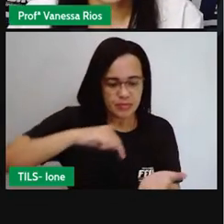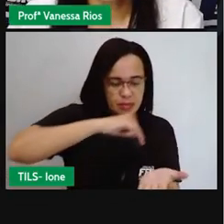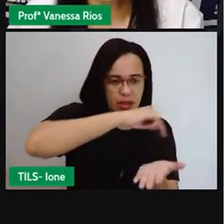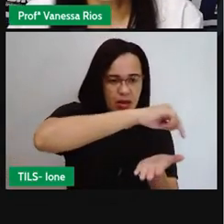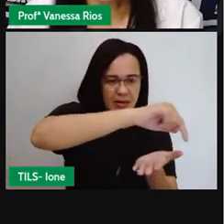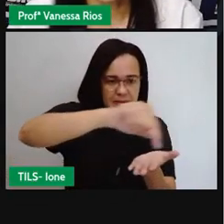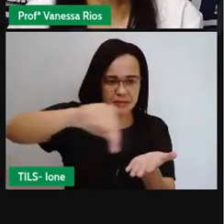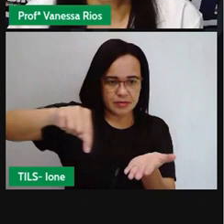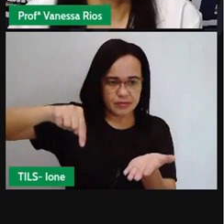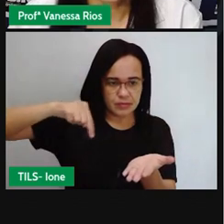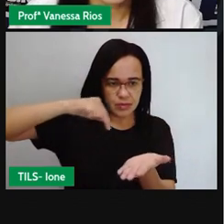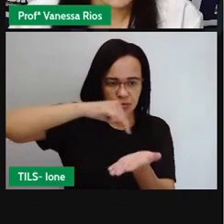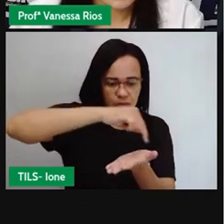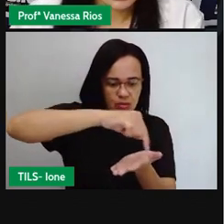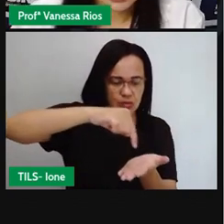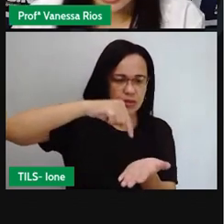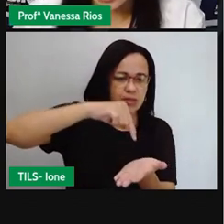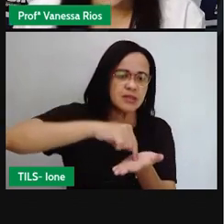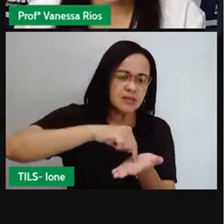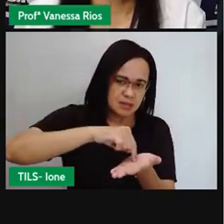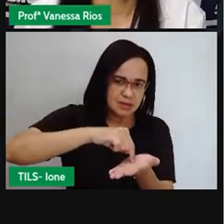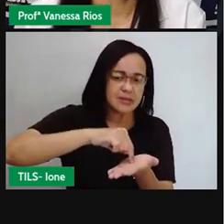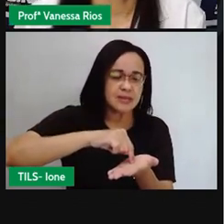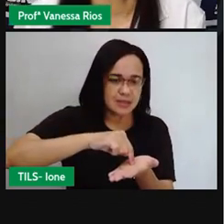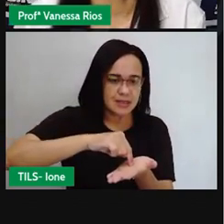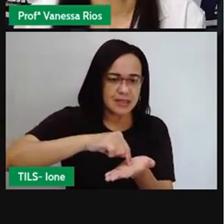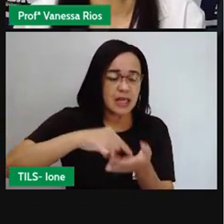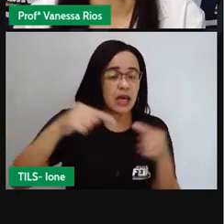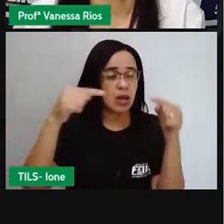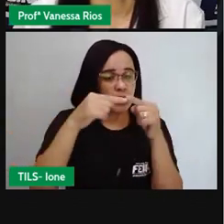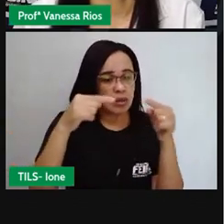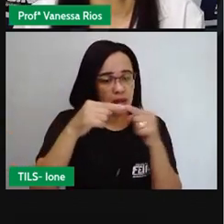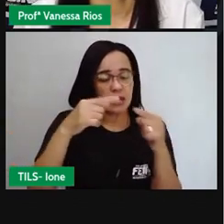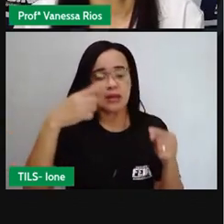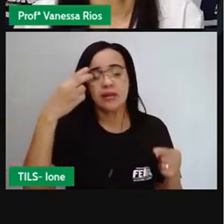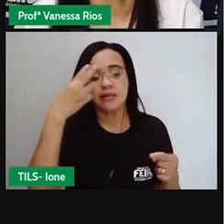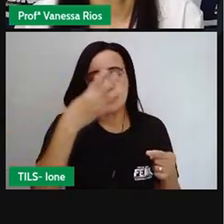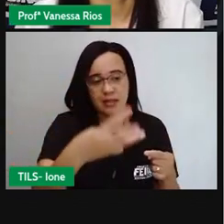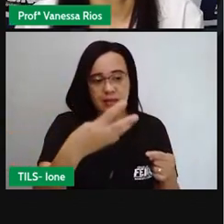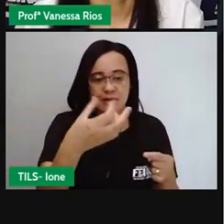o transferidor, é um ângulo de 360 graus.